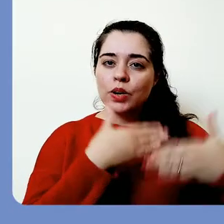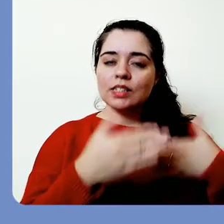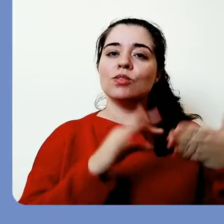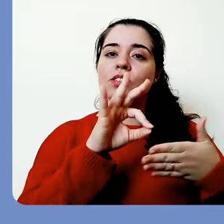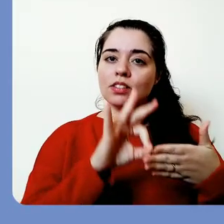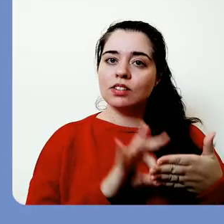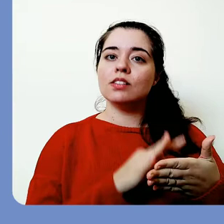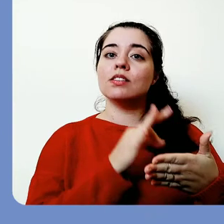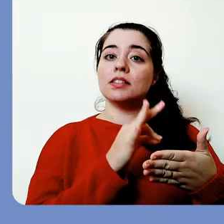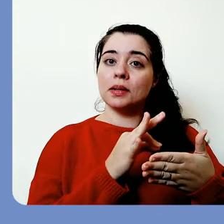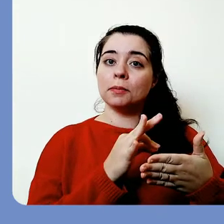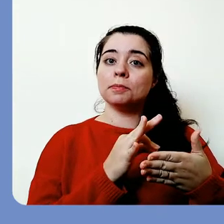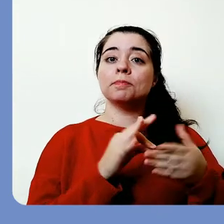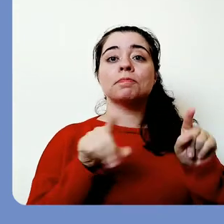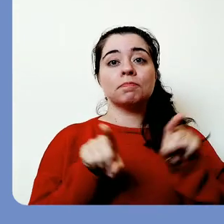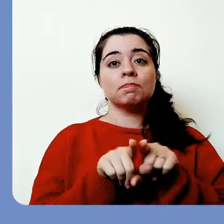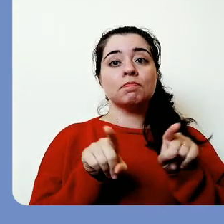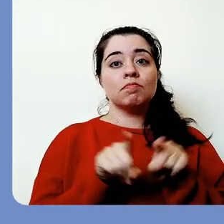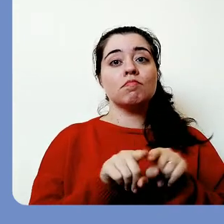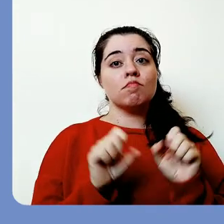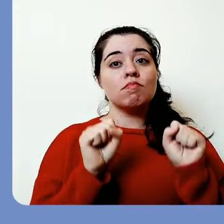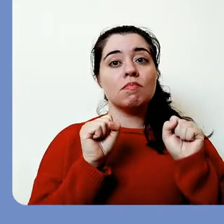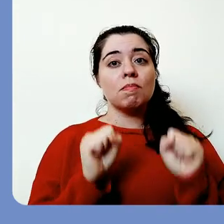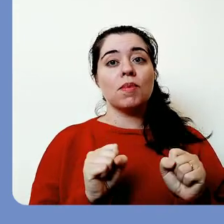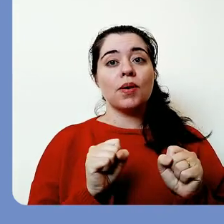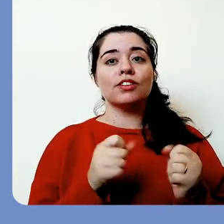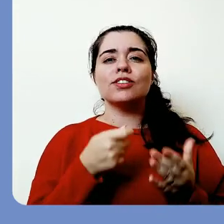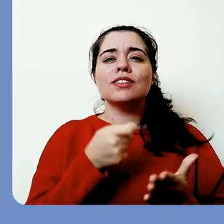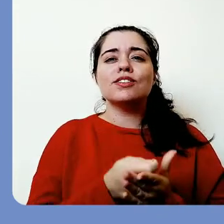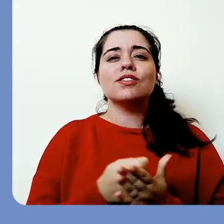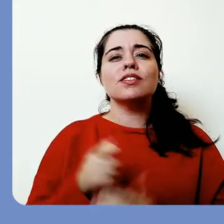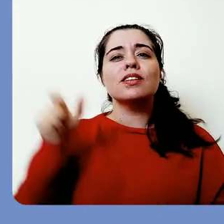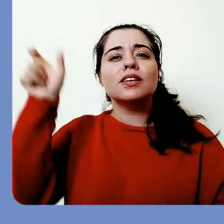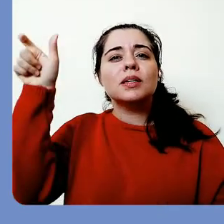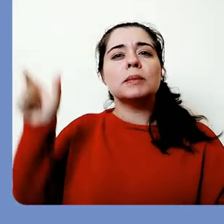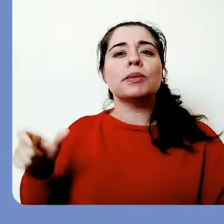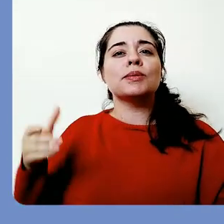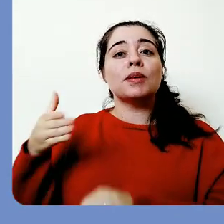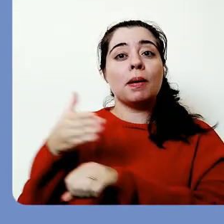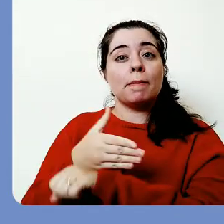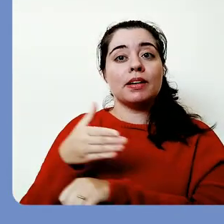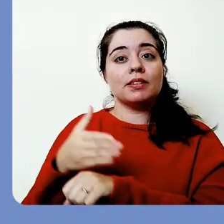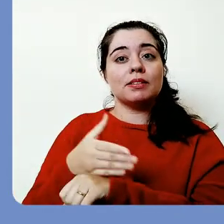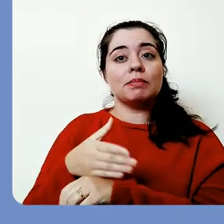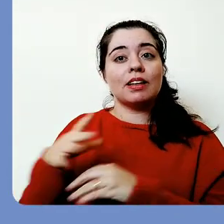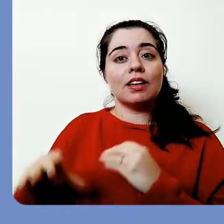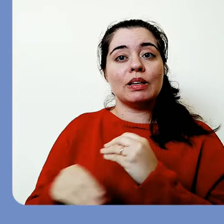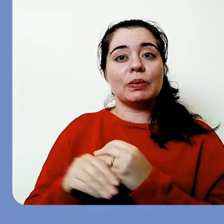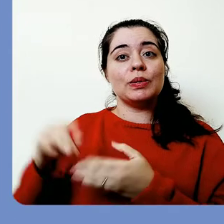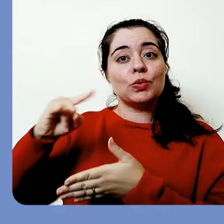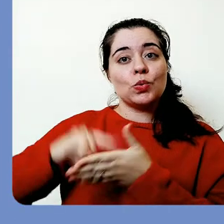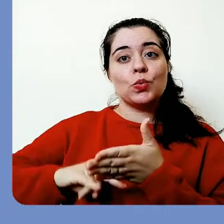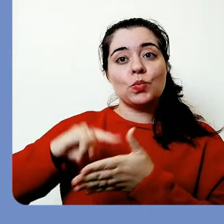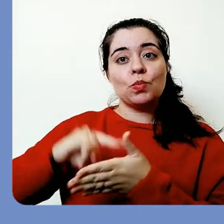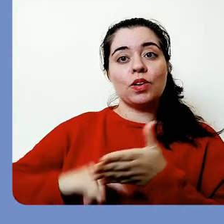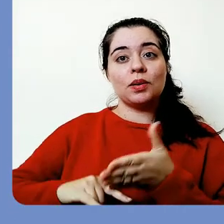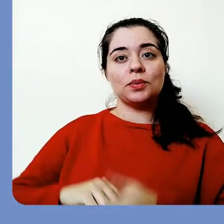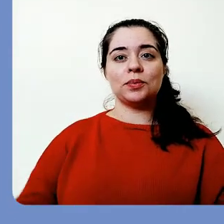Além de campos adicionais, no processo de inscrição você também pode exigir que o participante inclua